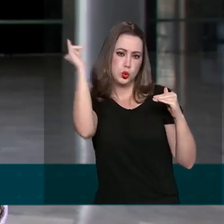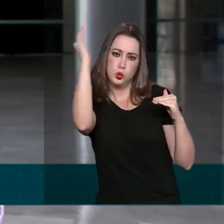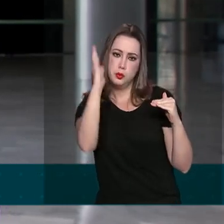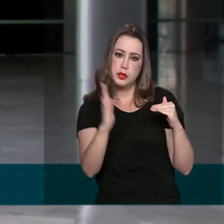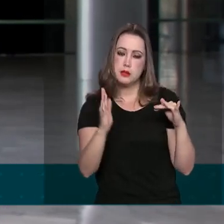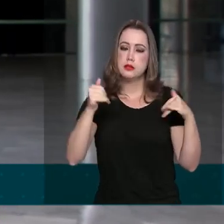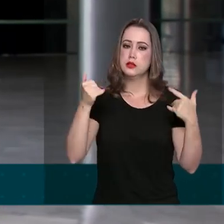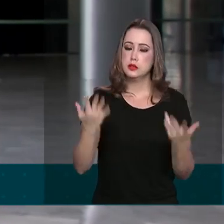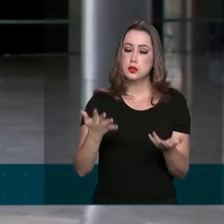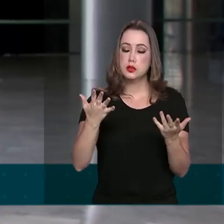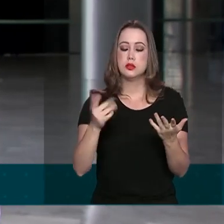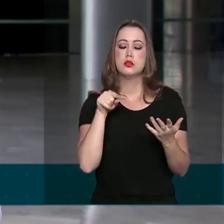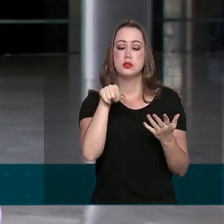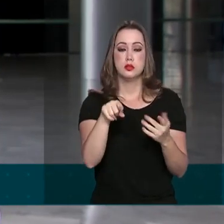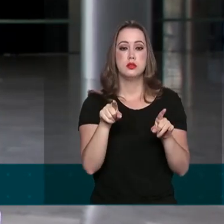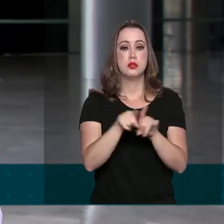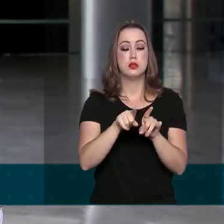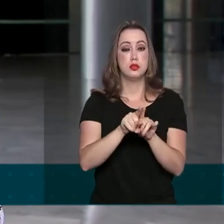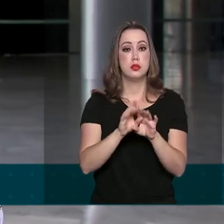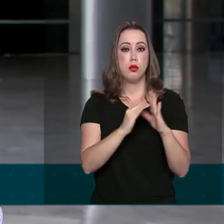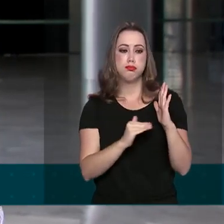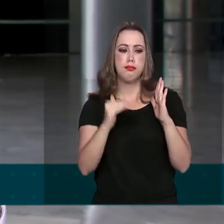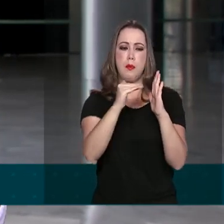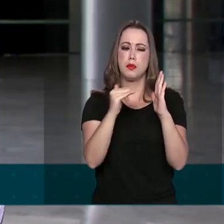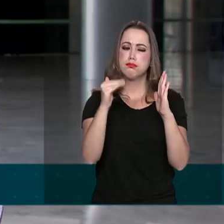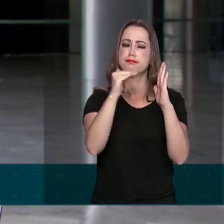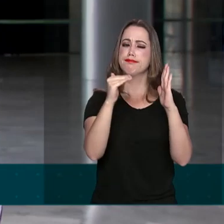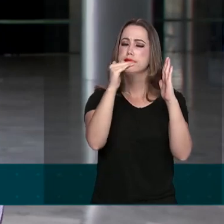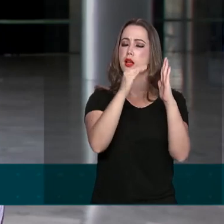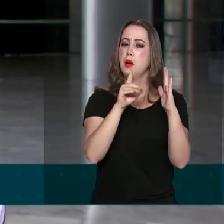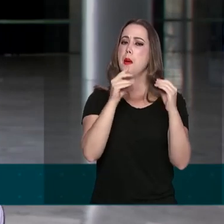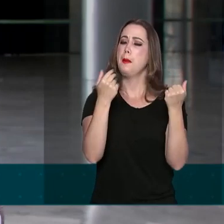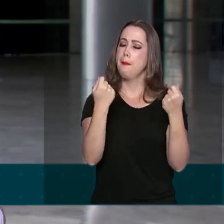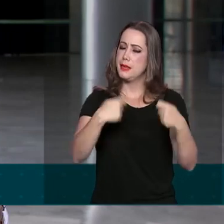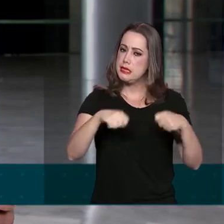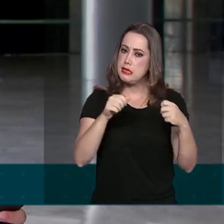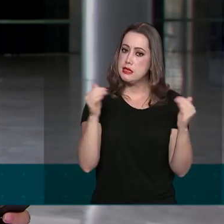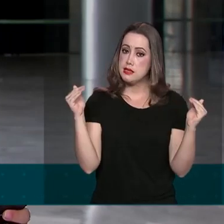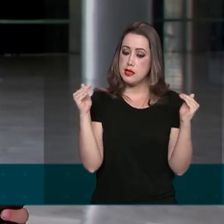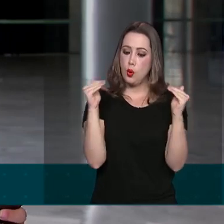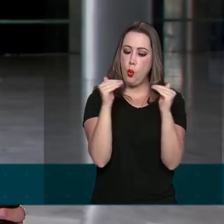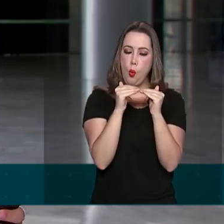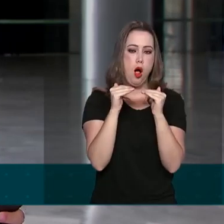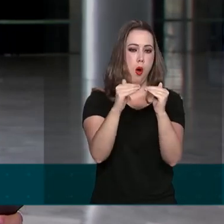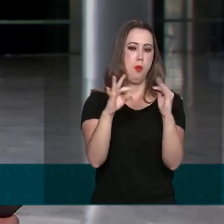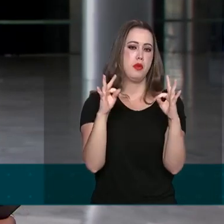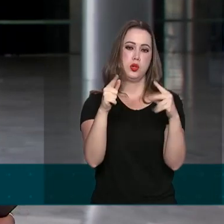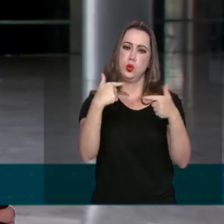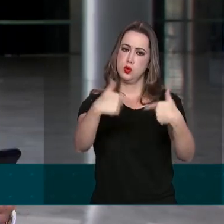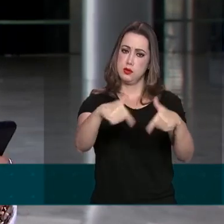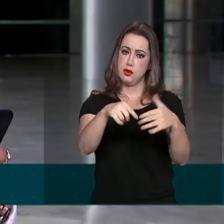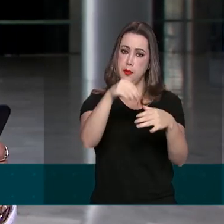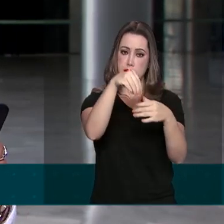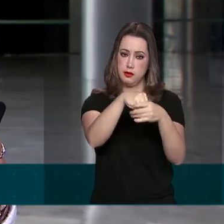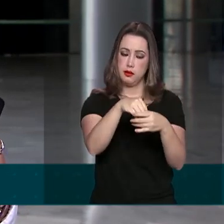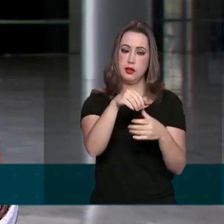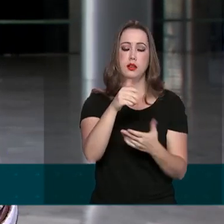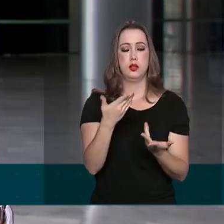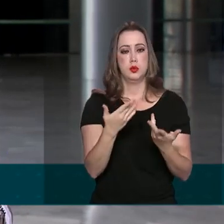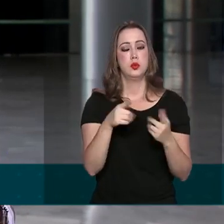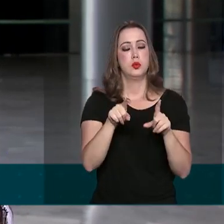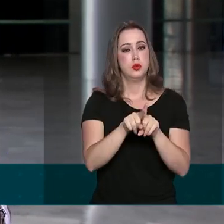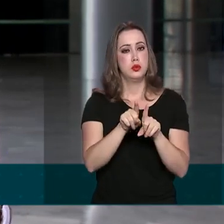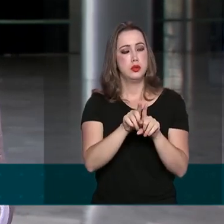dessas unidades da Federação deverá ser feita de forma igual. A lei também torna possível a utilização do Fundo Nacional